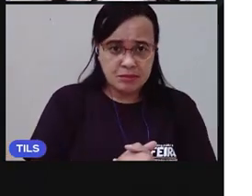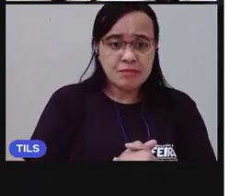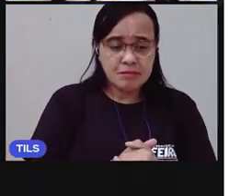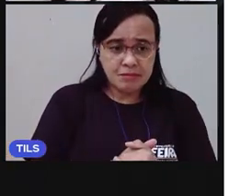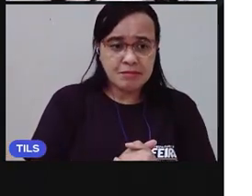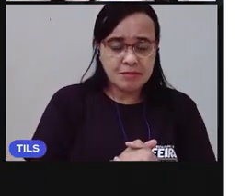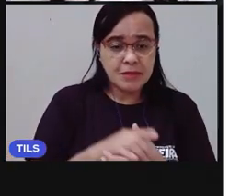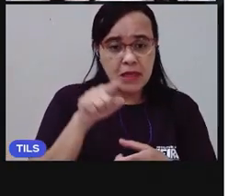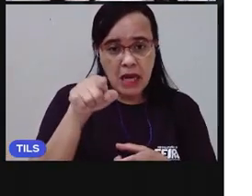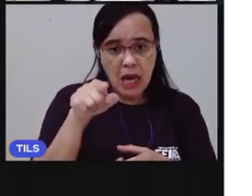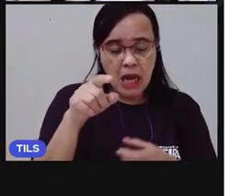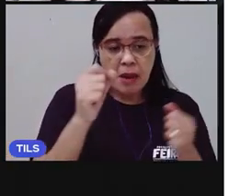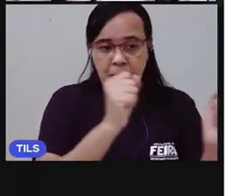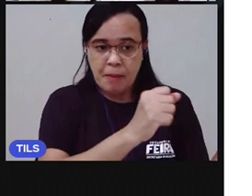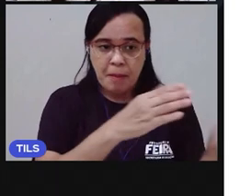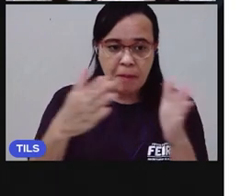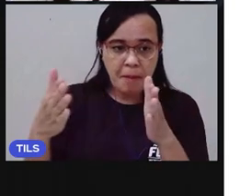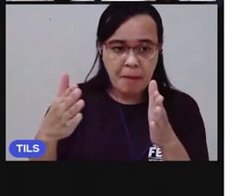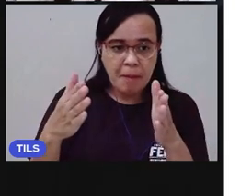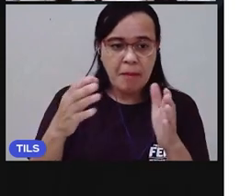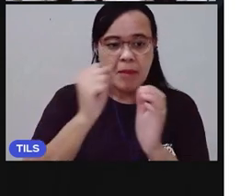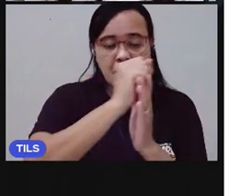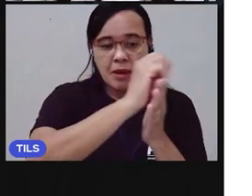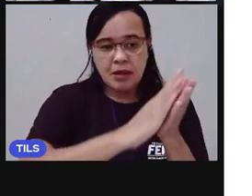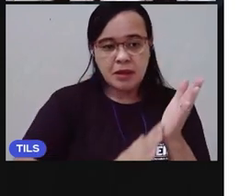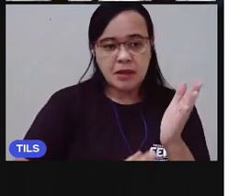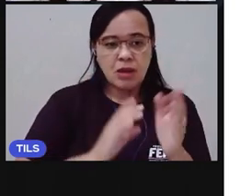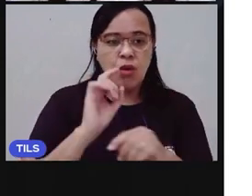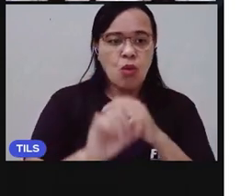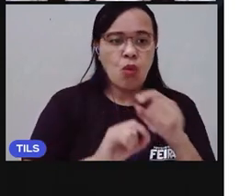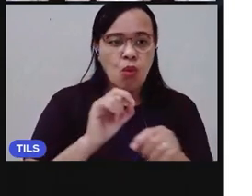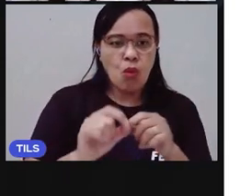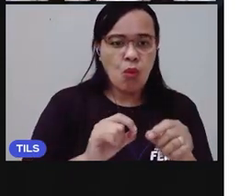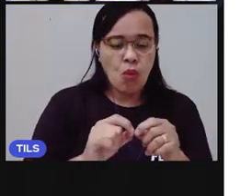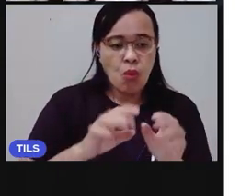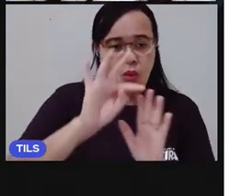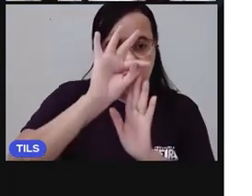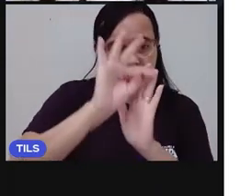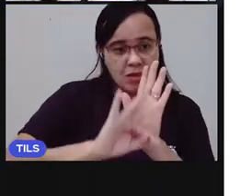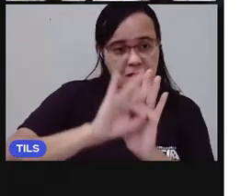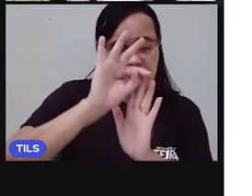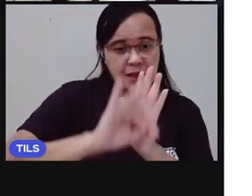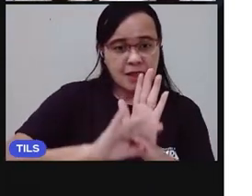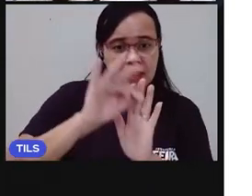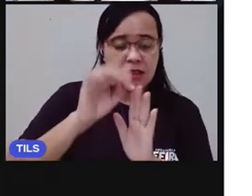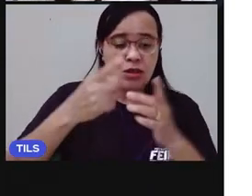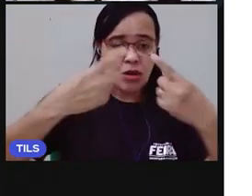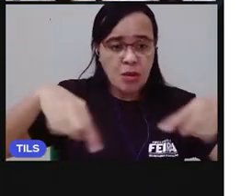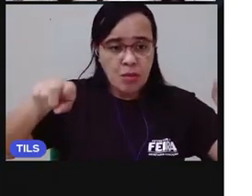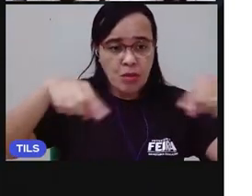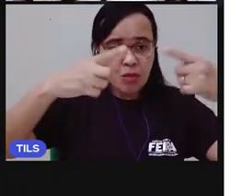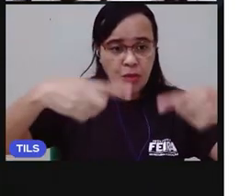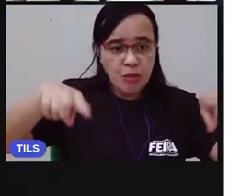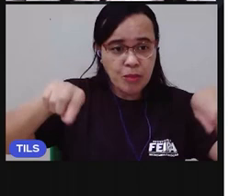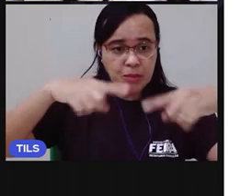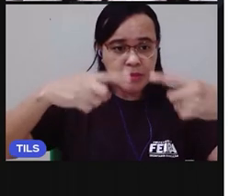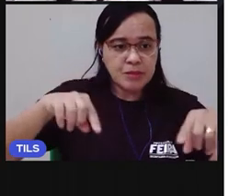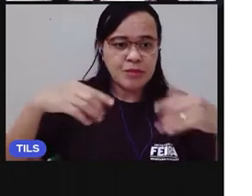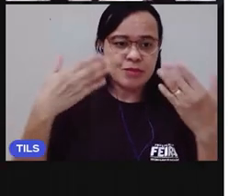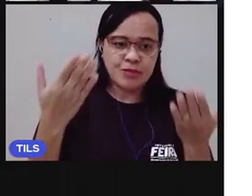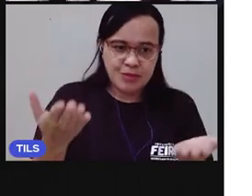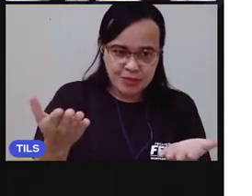Nessa primeira parte da atividade, tem um trecho de uma canção que eu vou cantar com vocês. Tá bom?